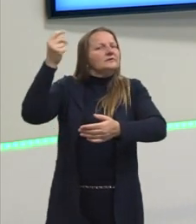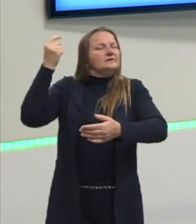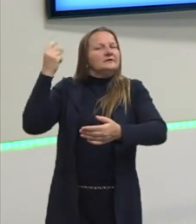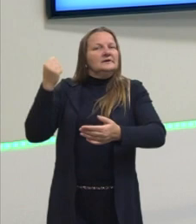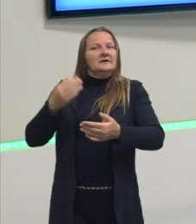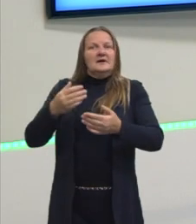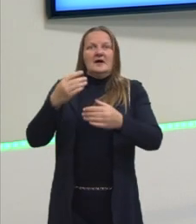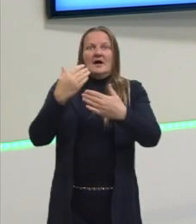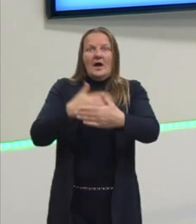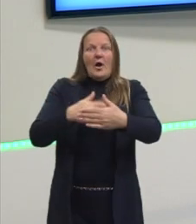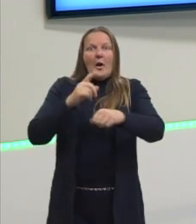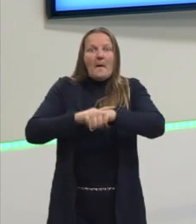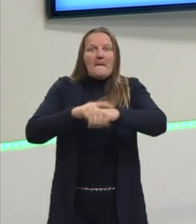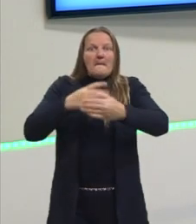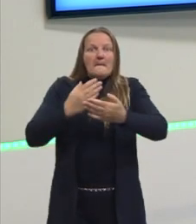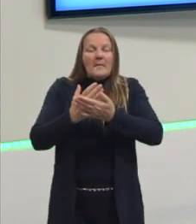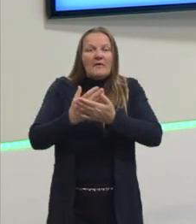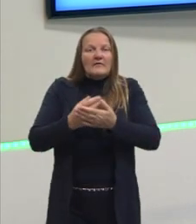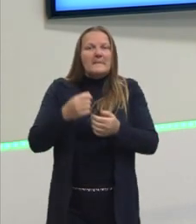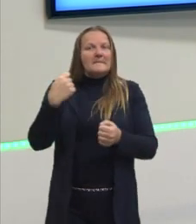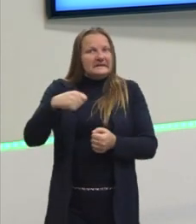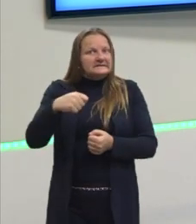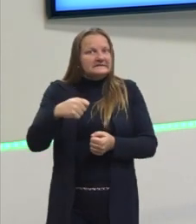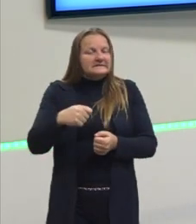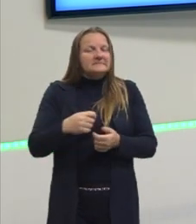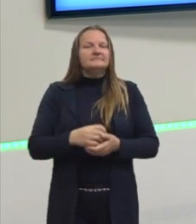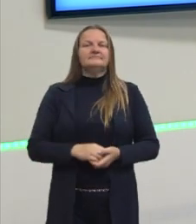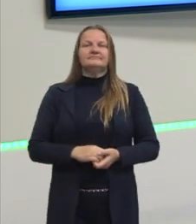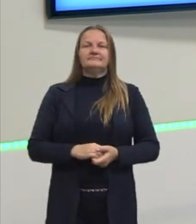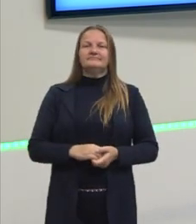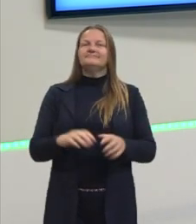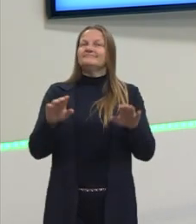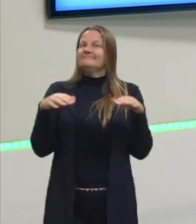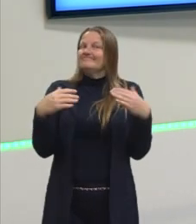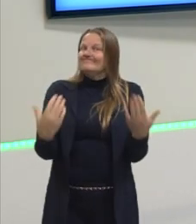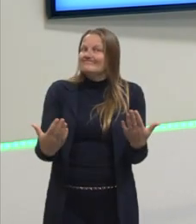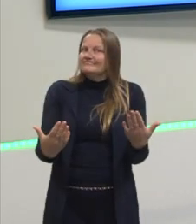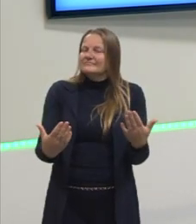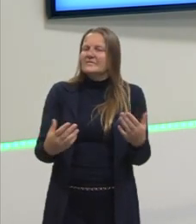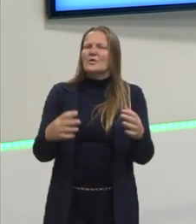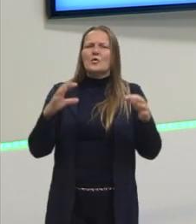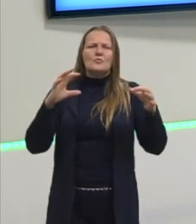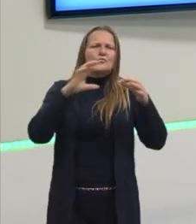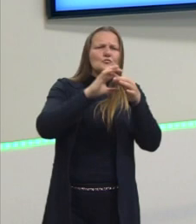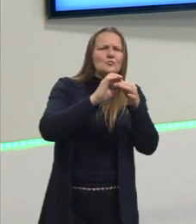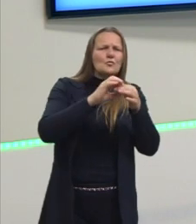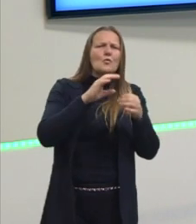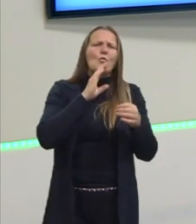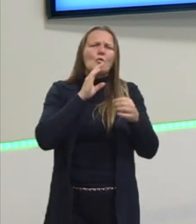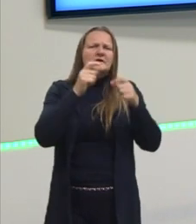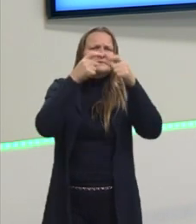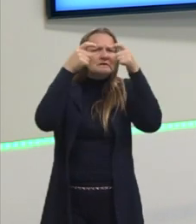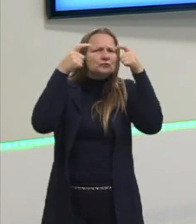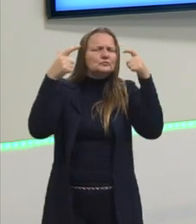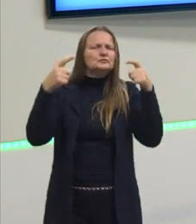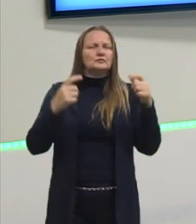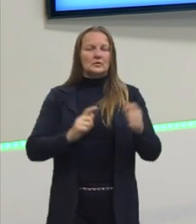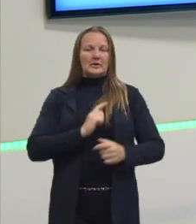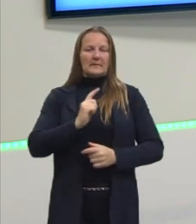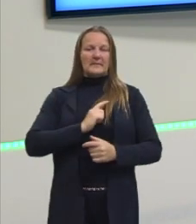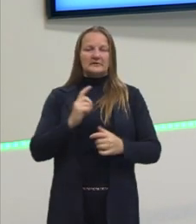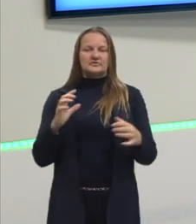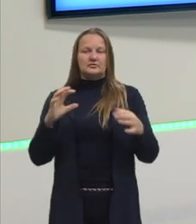bem nessas provas que a gente vê aí mundo afora? A gente consegue aliar o conhecimento gramatical com as nossas